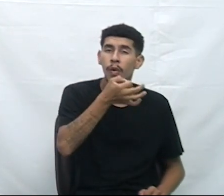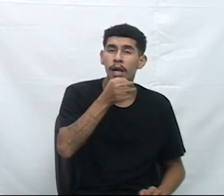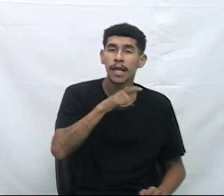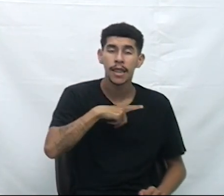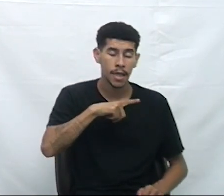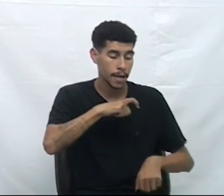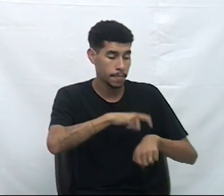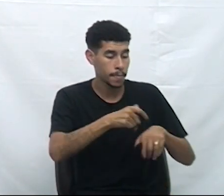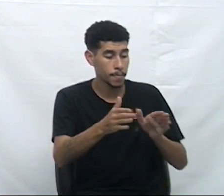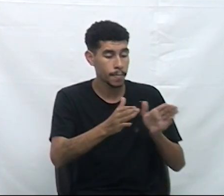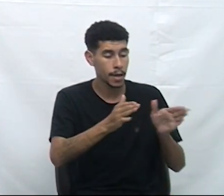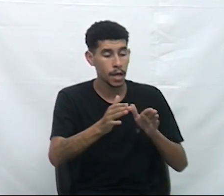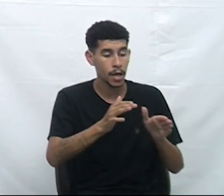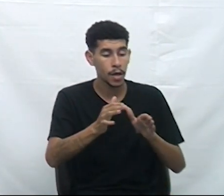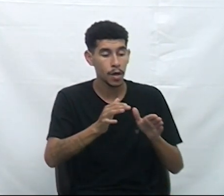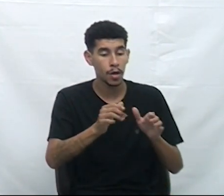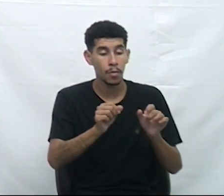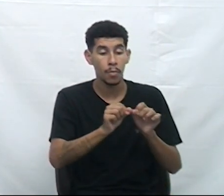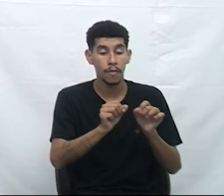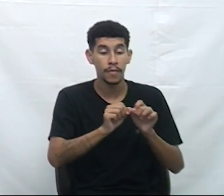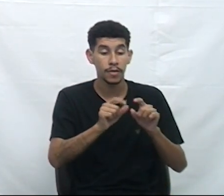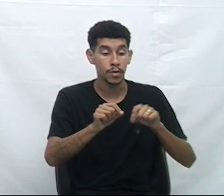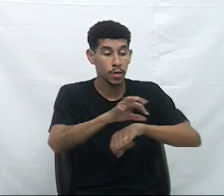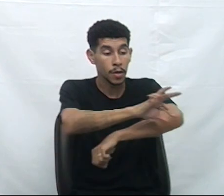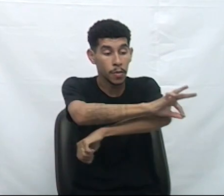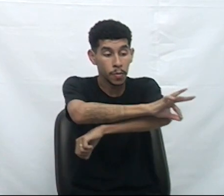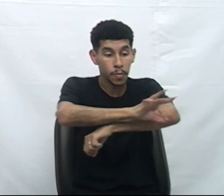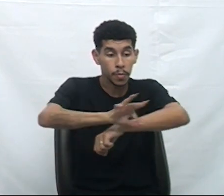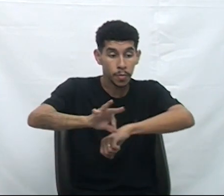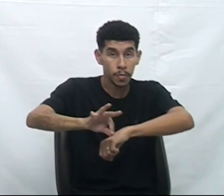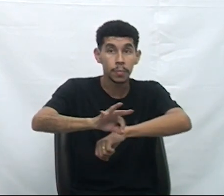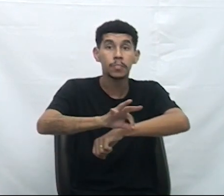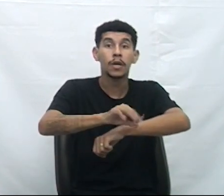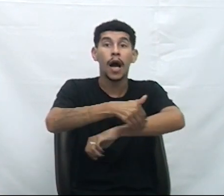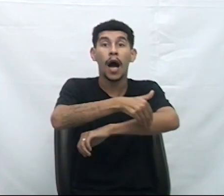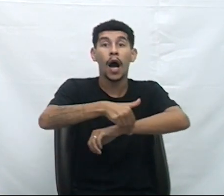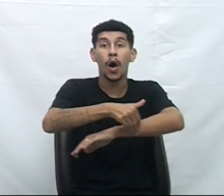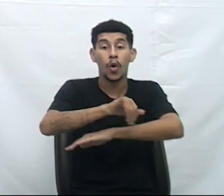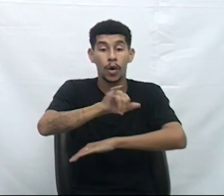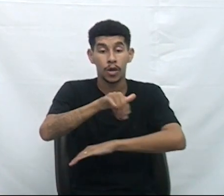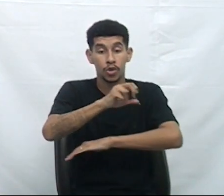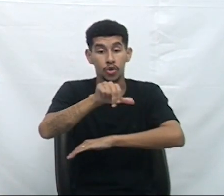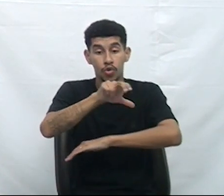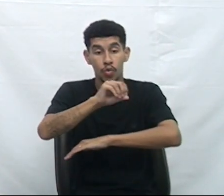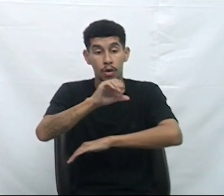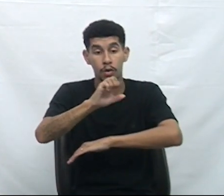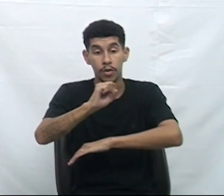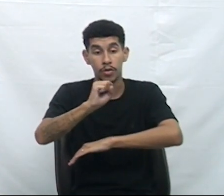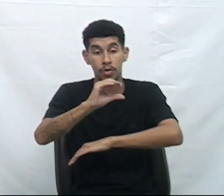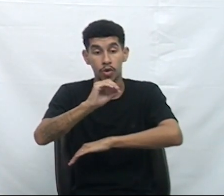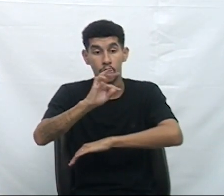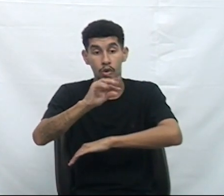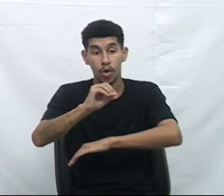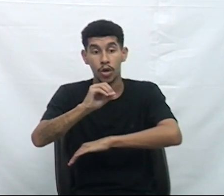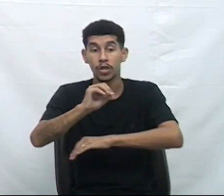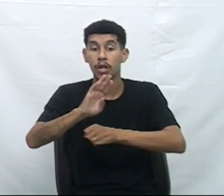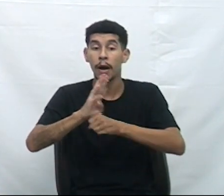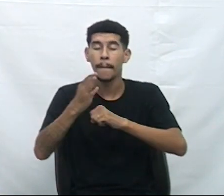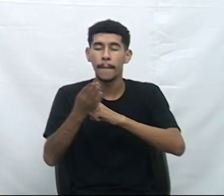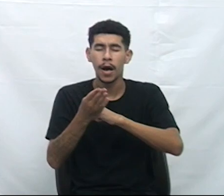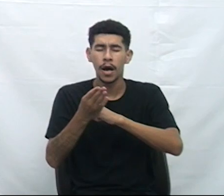previsão para a realização de pavimentação asfáltica da Rua João Escote, bairro Recanto Verde.